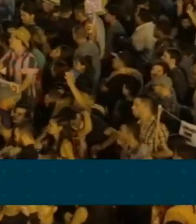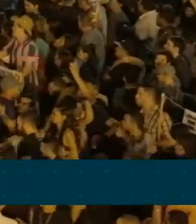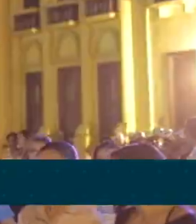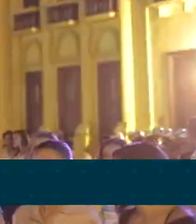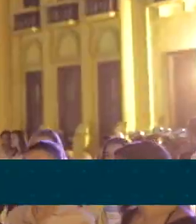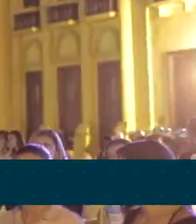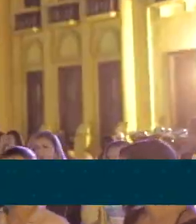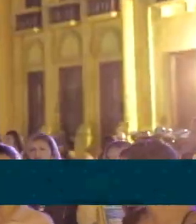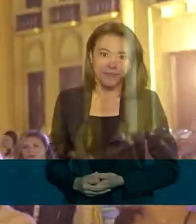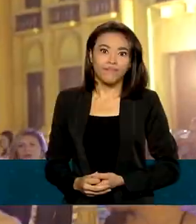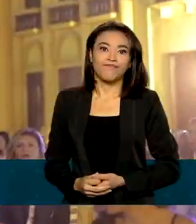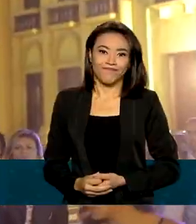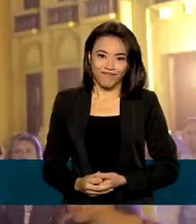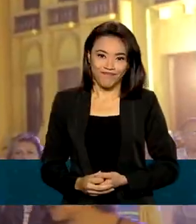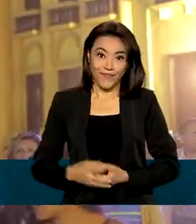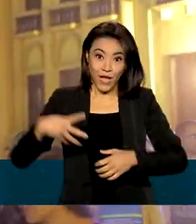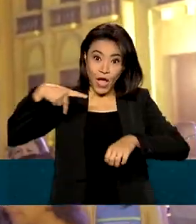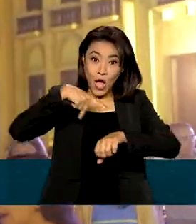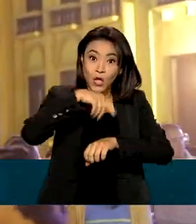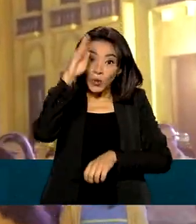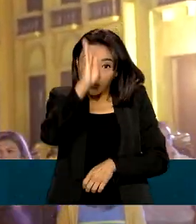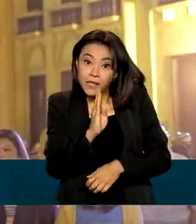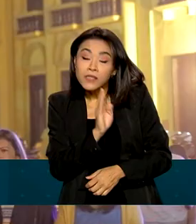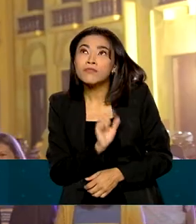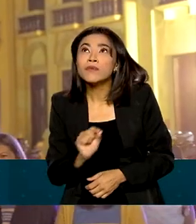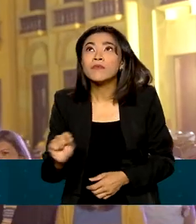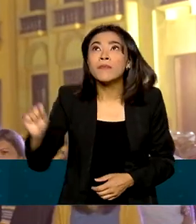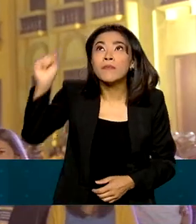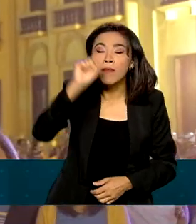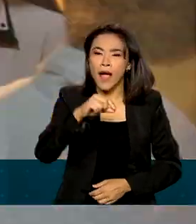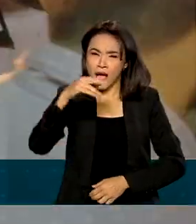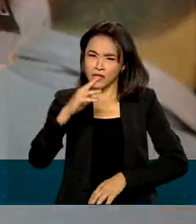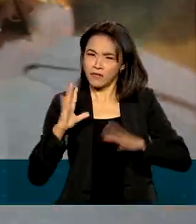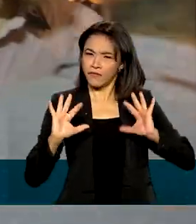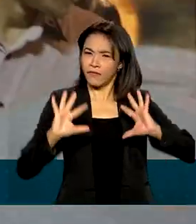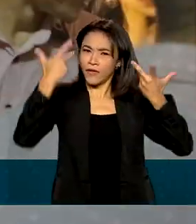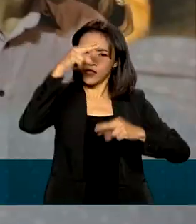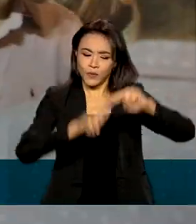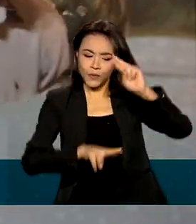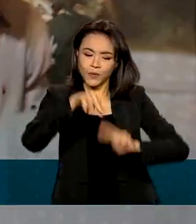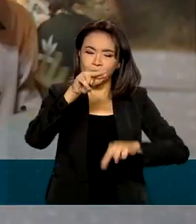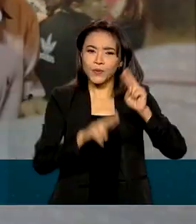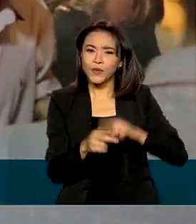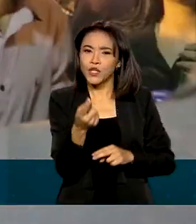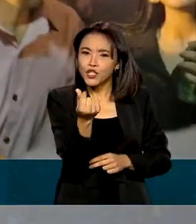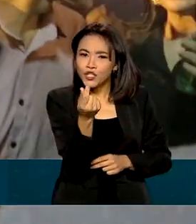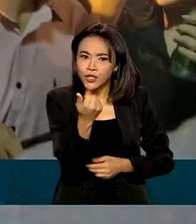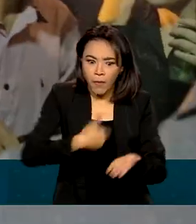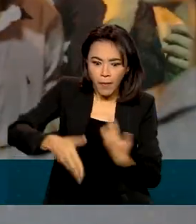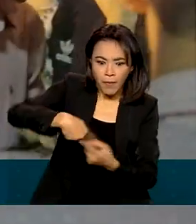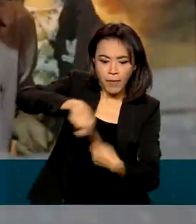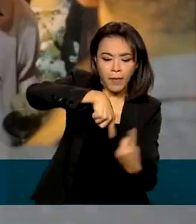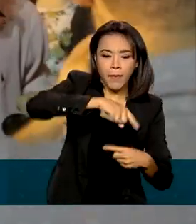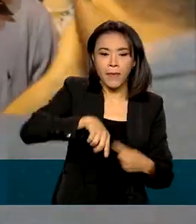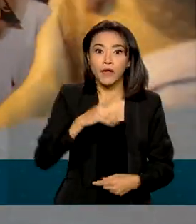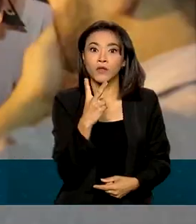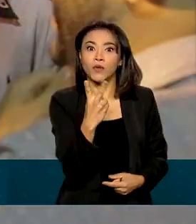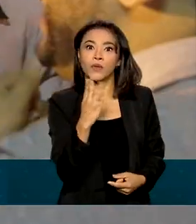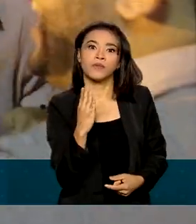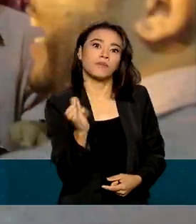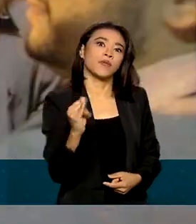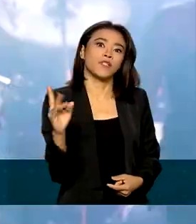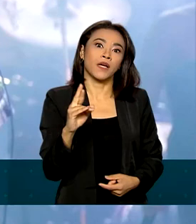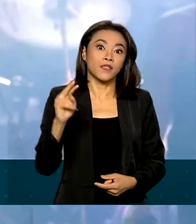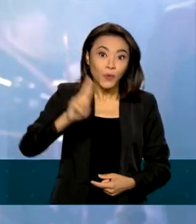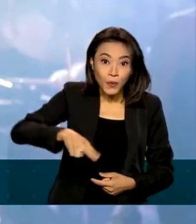No país inteiro, as festas juninas devem movimentar cerca de 2 bilhões de reais. E só a